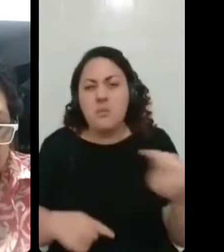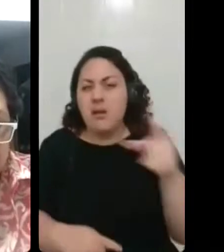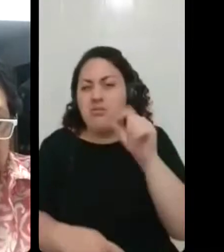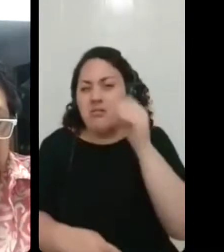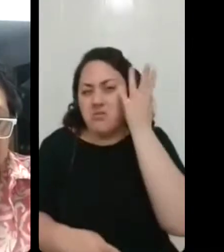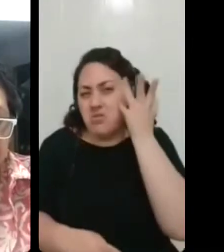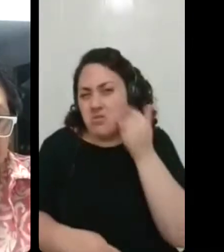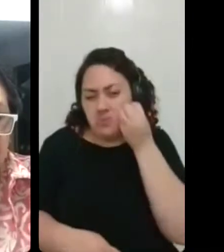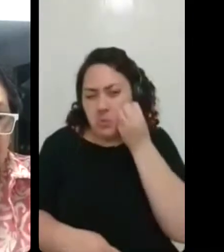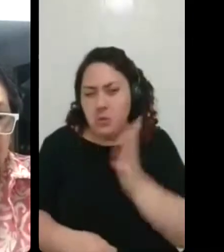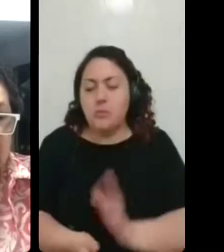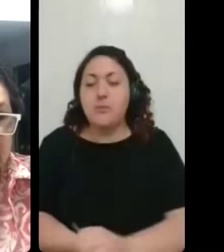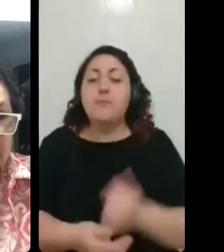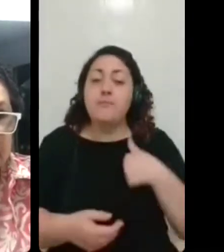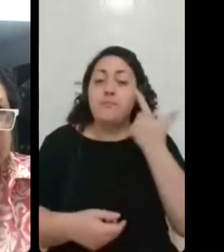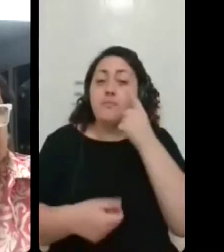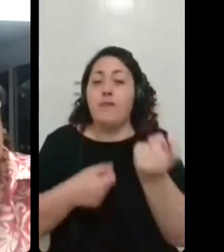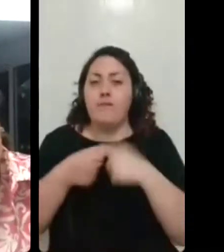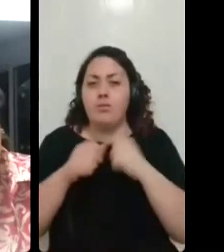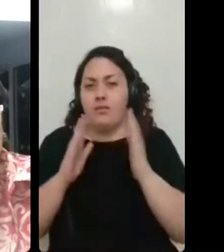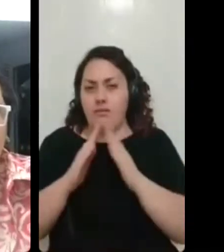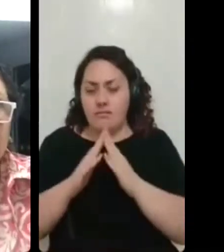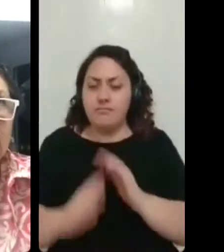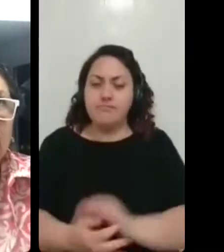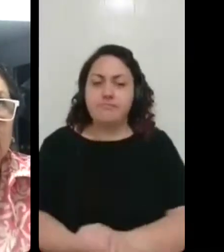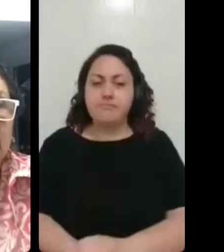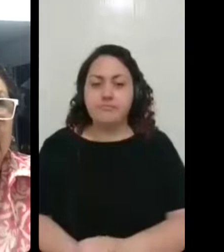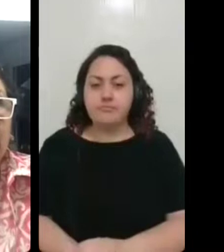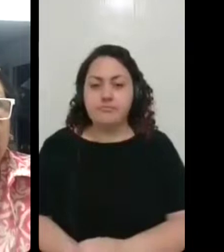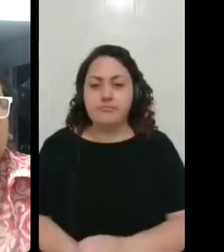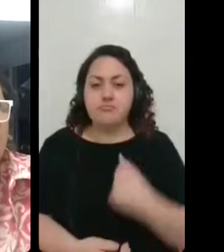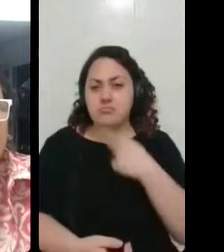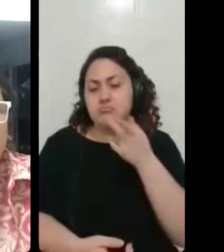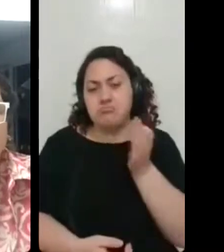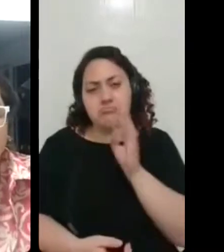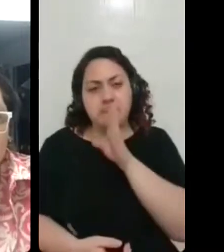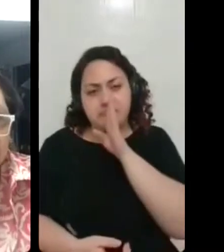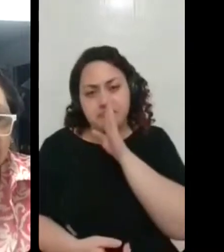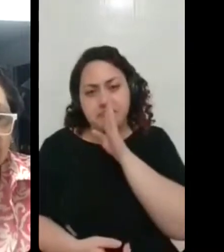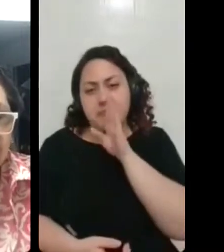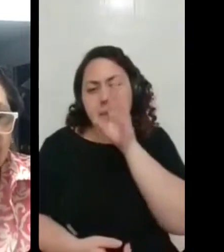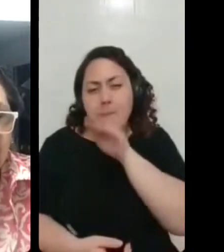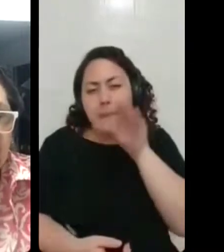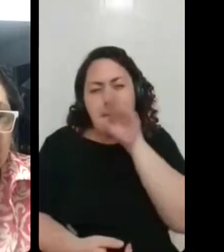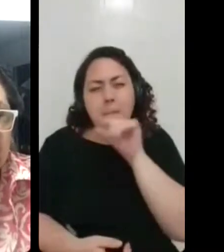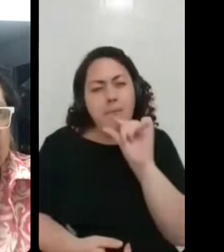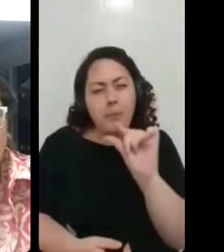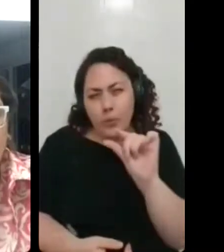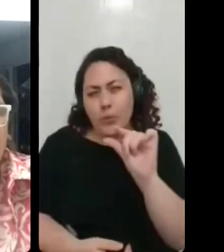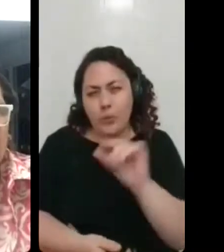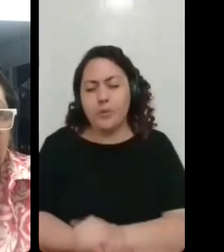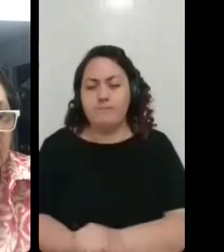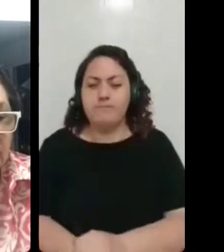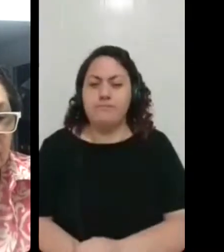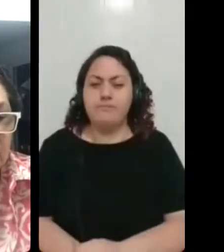eu vim pra casa. não tava falando, né? Falando muito pouco e